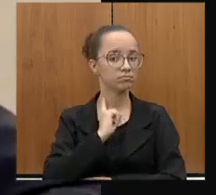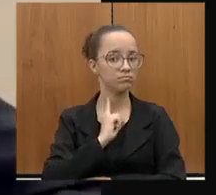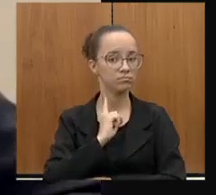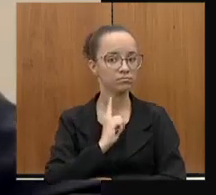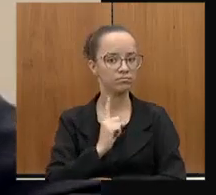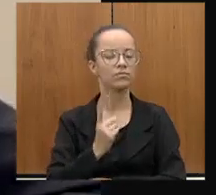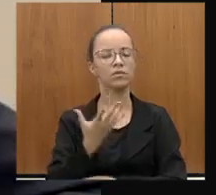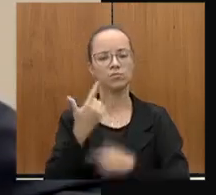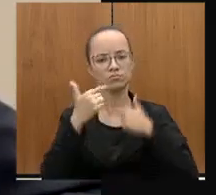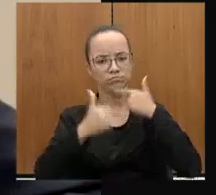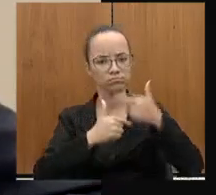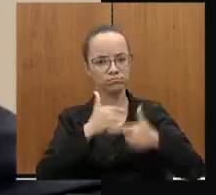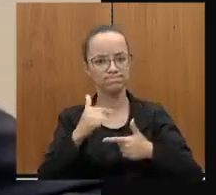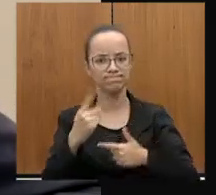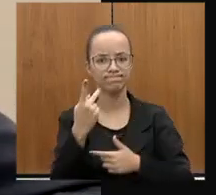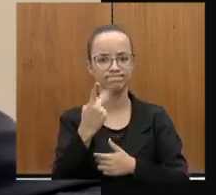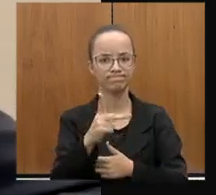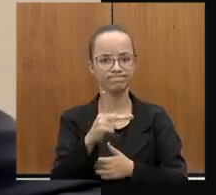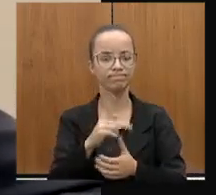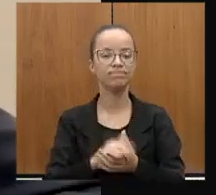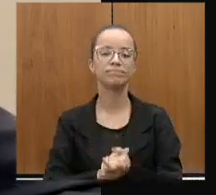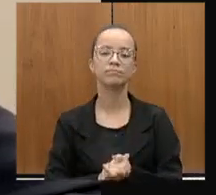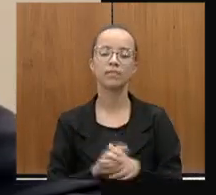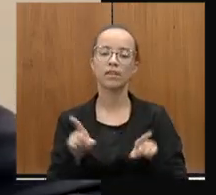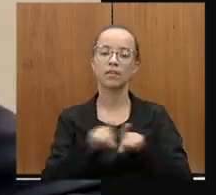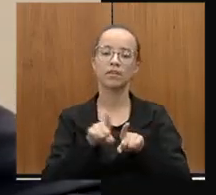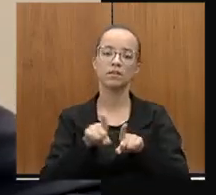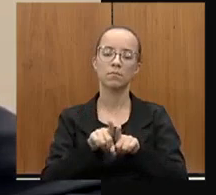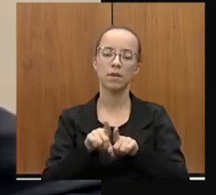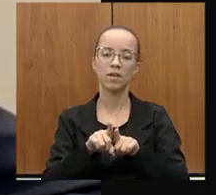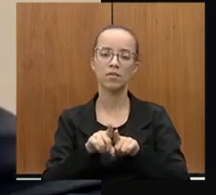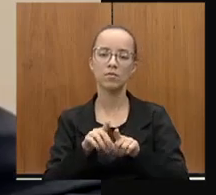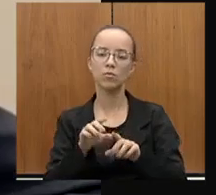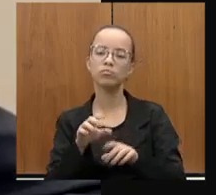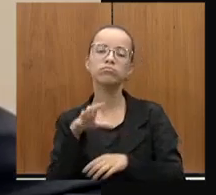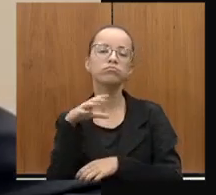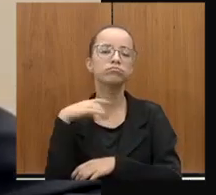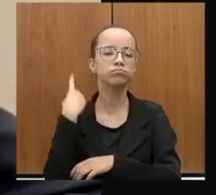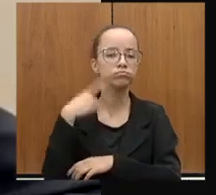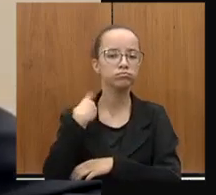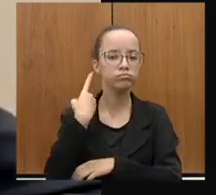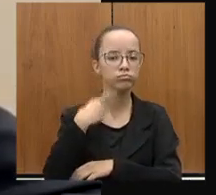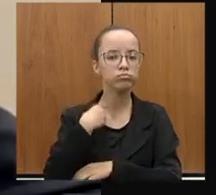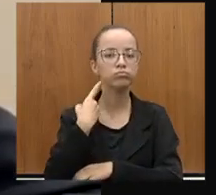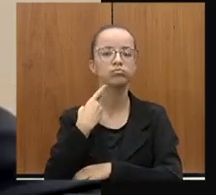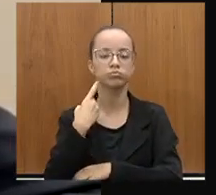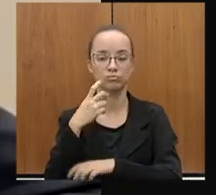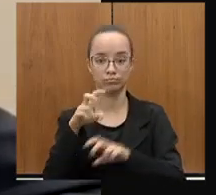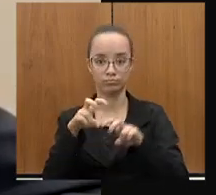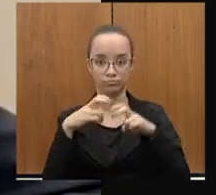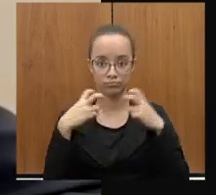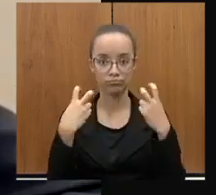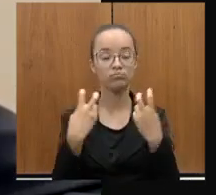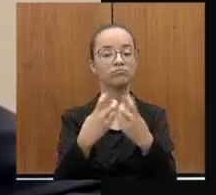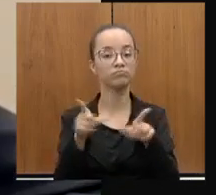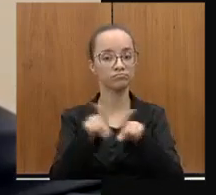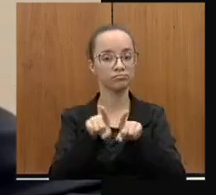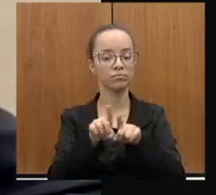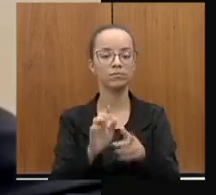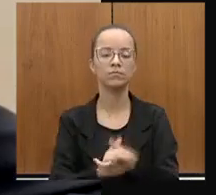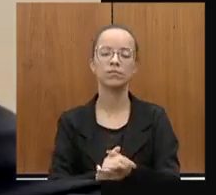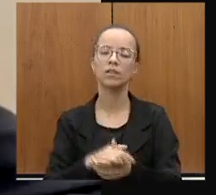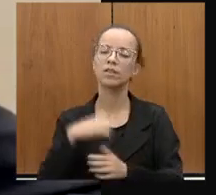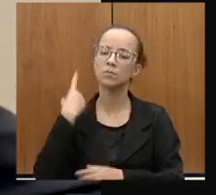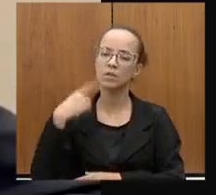trabalho de Vossa Excelência e dos demais membros da Comissão. Em seu nome, presidente João